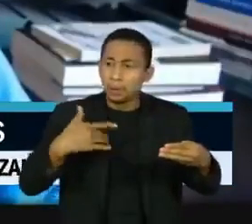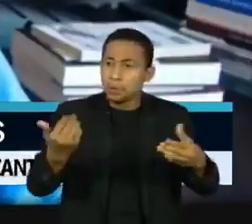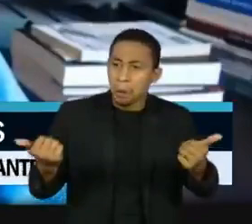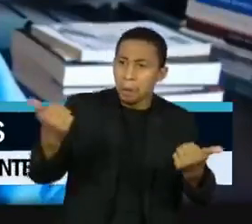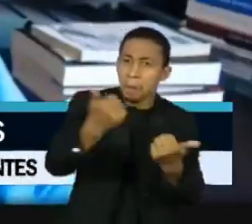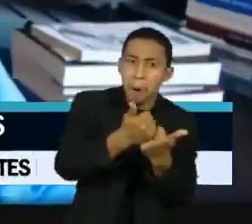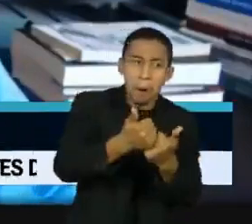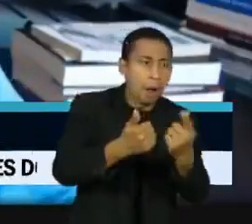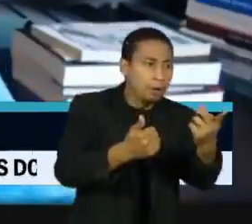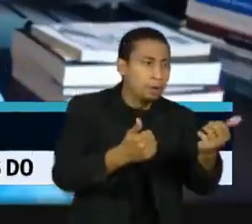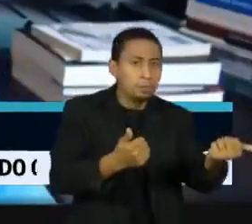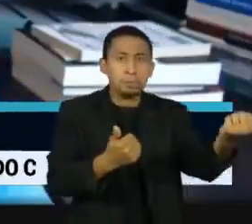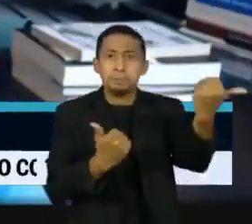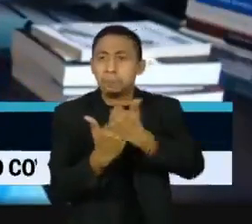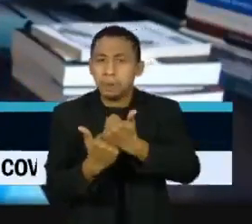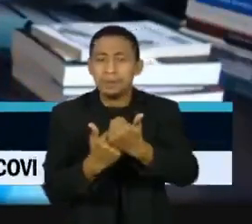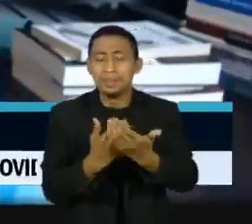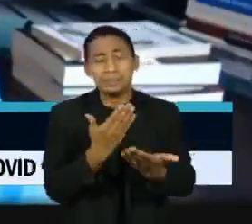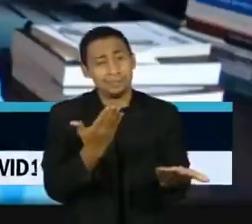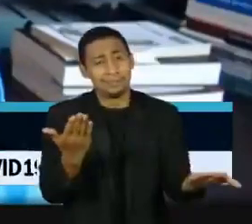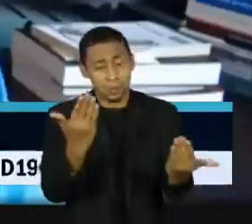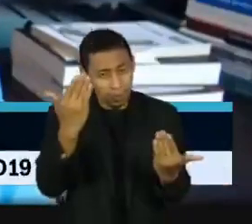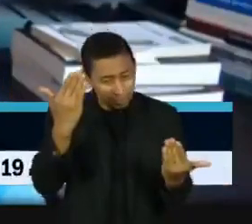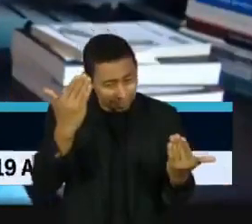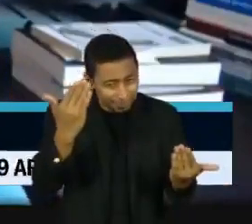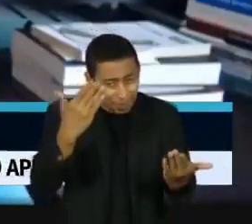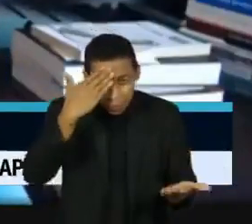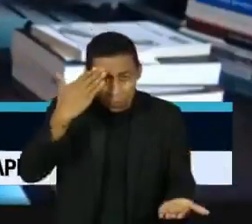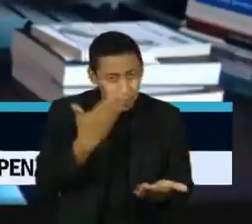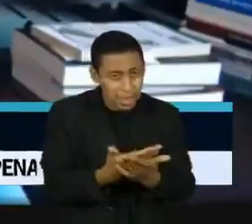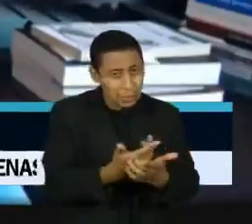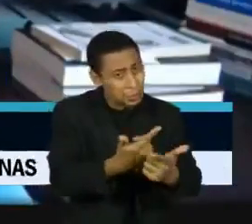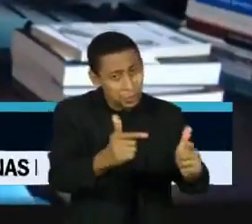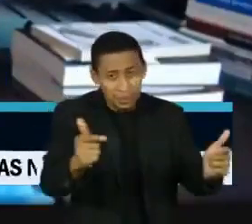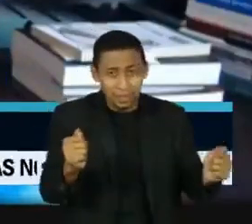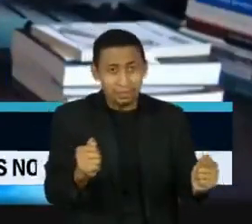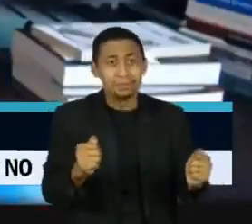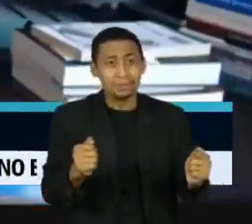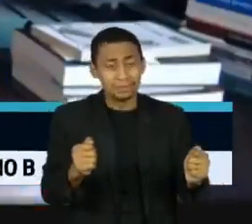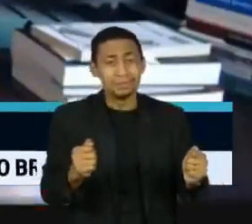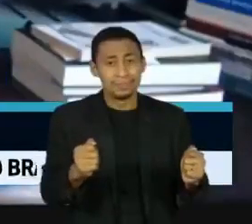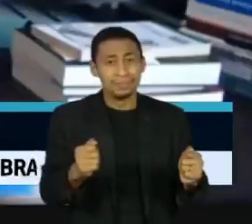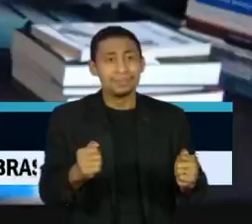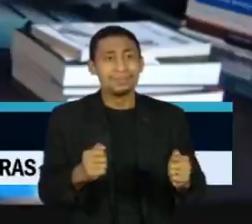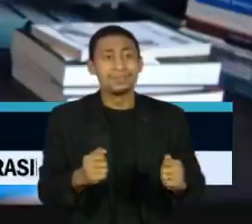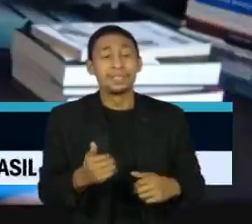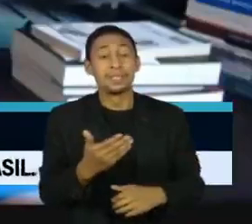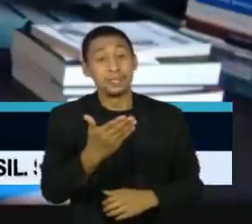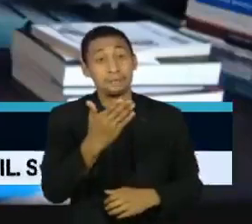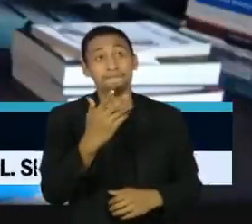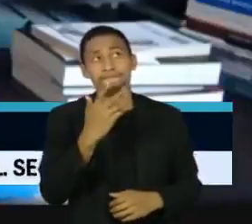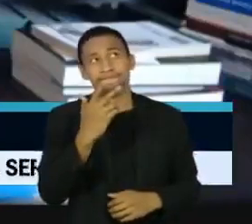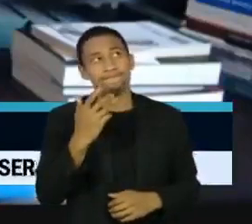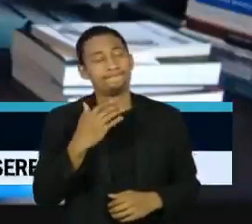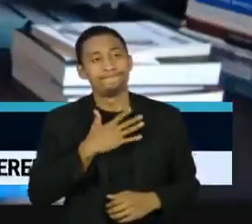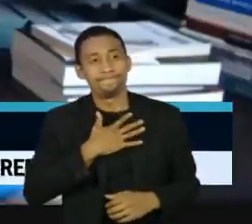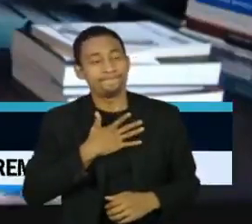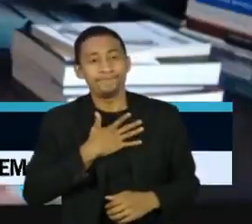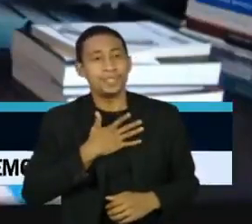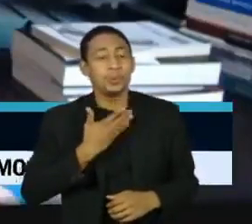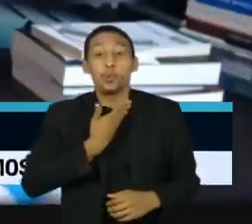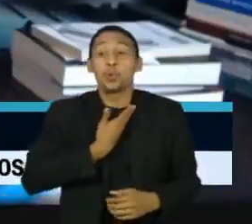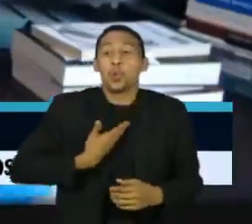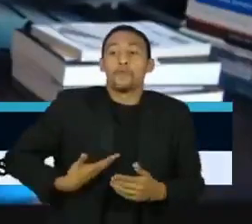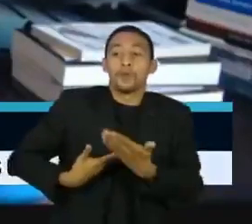mostra que falta confiança, falta continuidade numa certa linha de comportamento. Eu acho que não é o governo